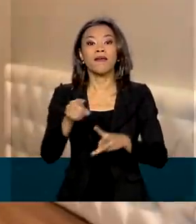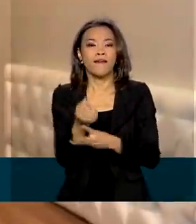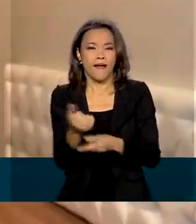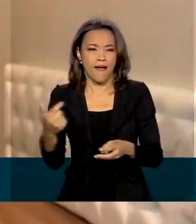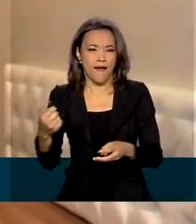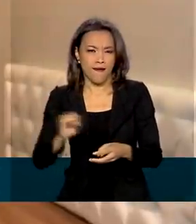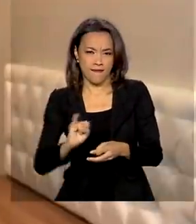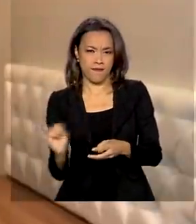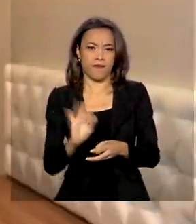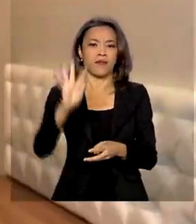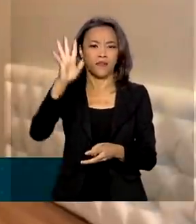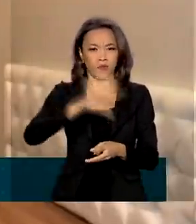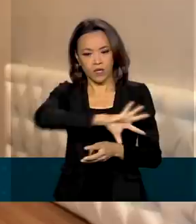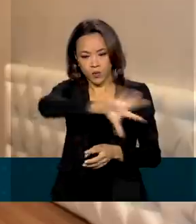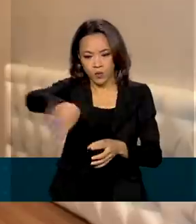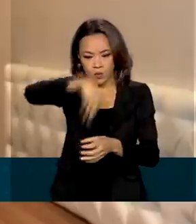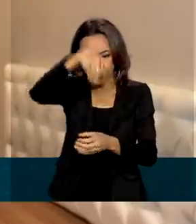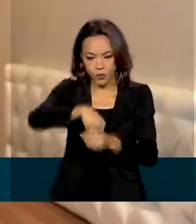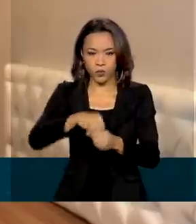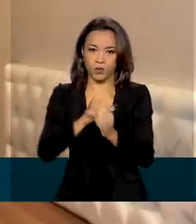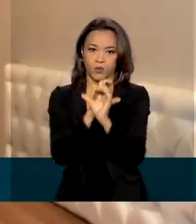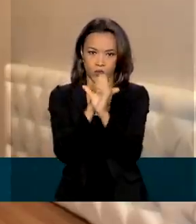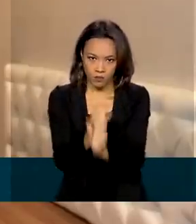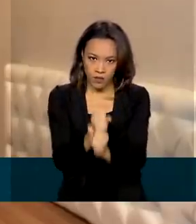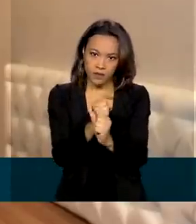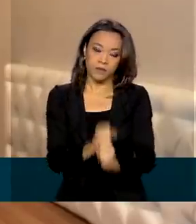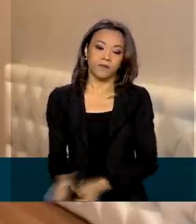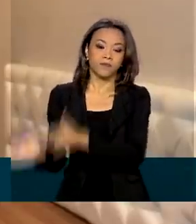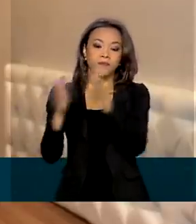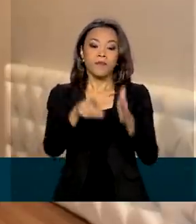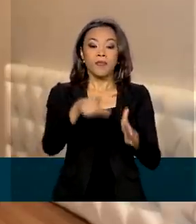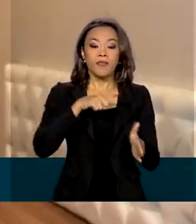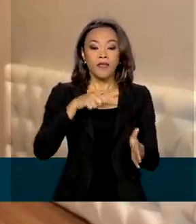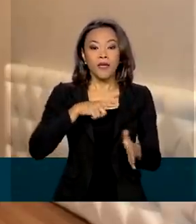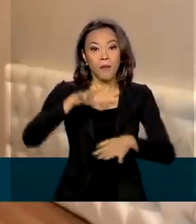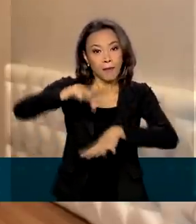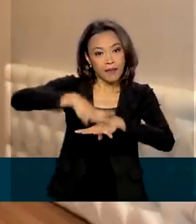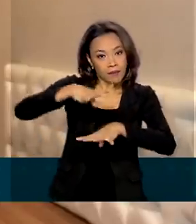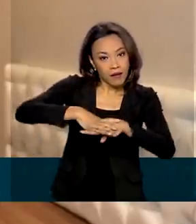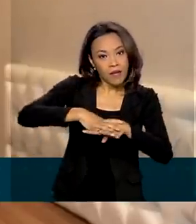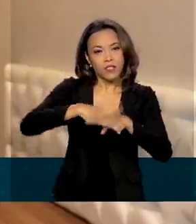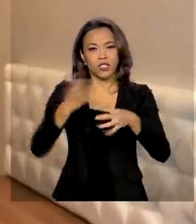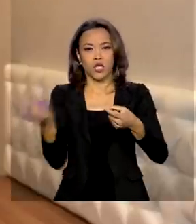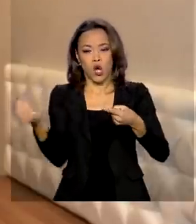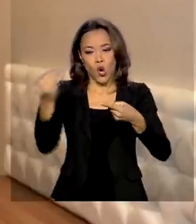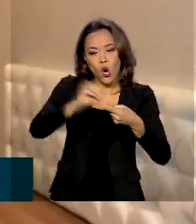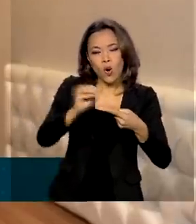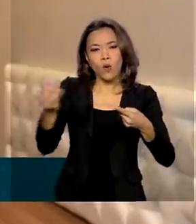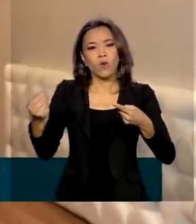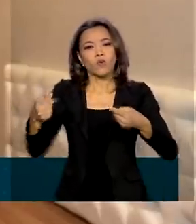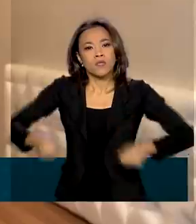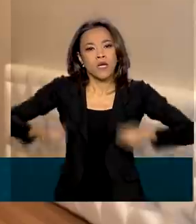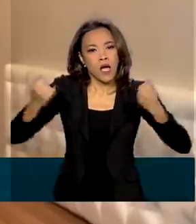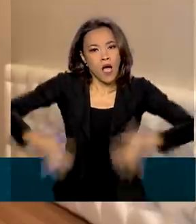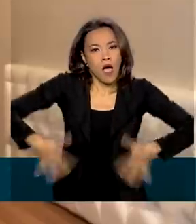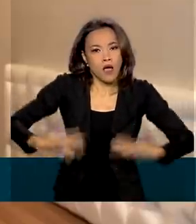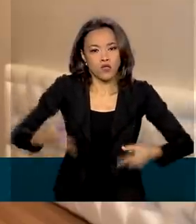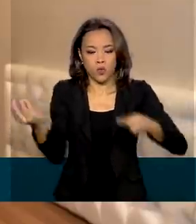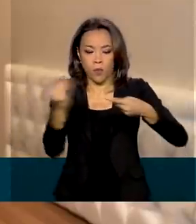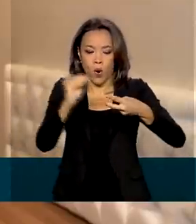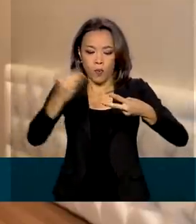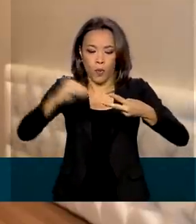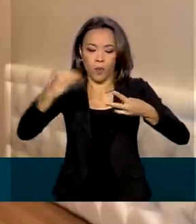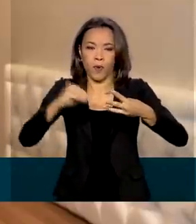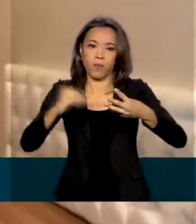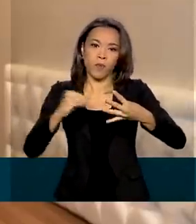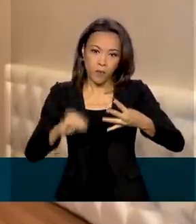tabelas do piso mínimo é feito por meio de uma equação matemática, contemplando os custos operacionais e mercadológicos